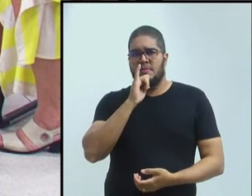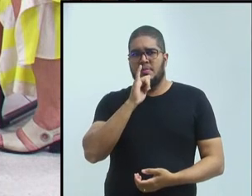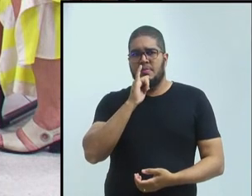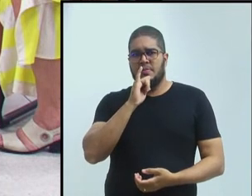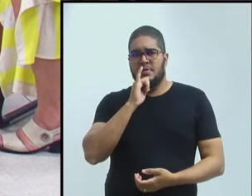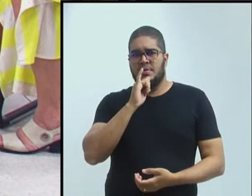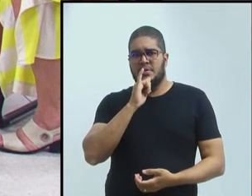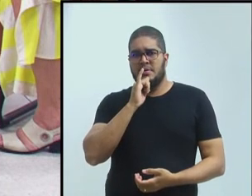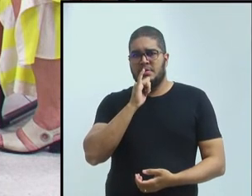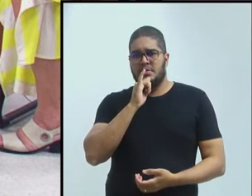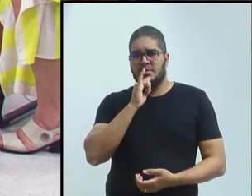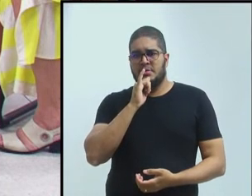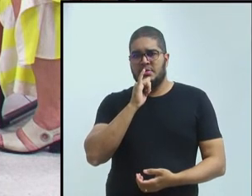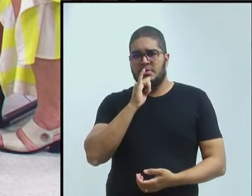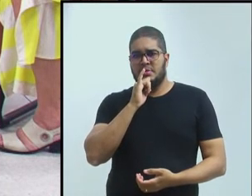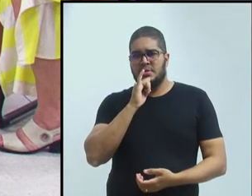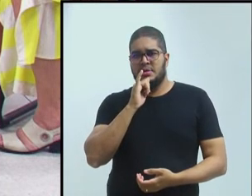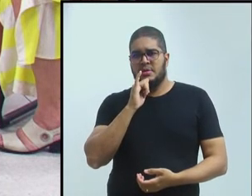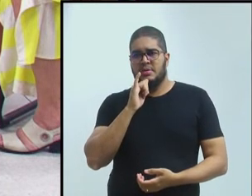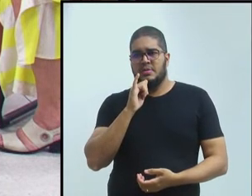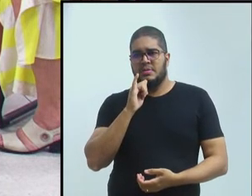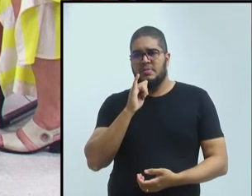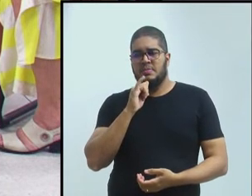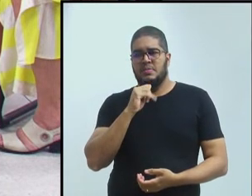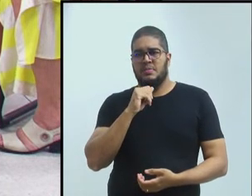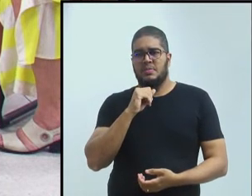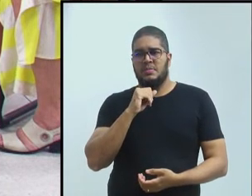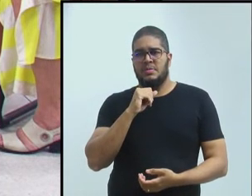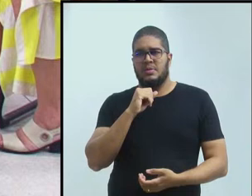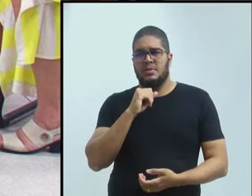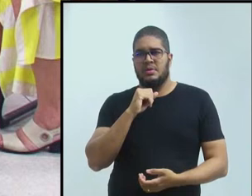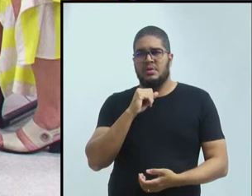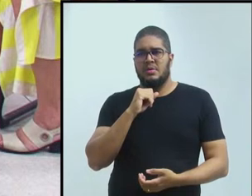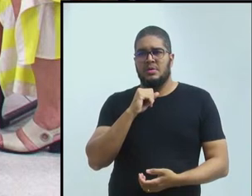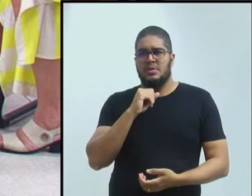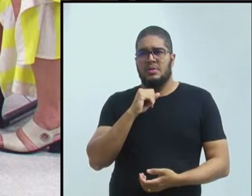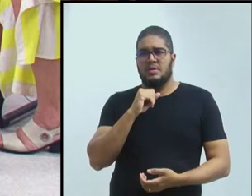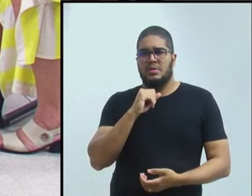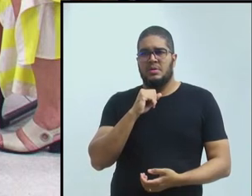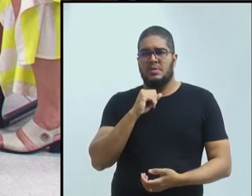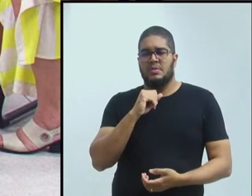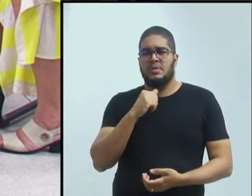avaliação, eu também sinto que é muito difícil a gente